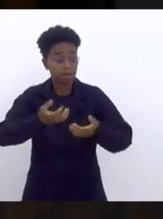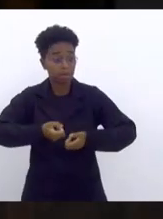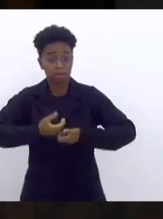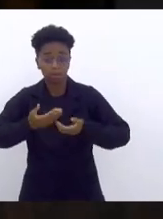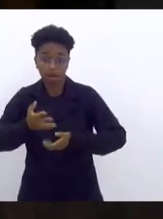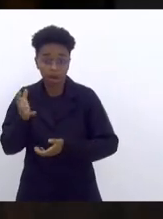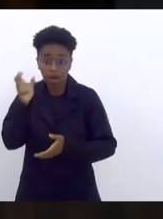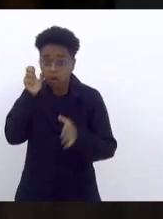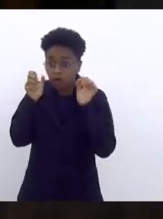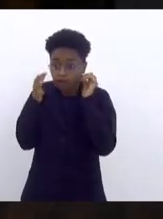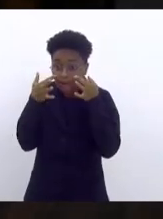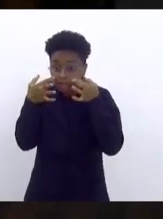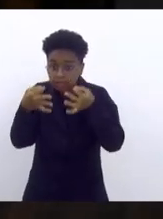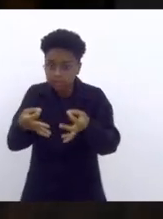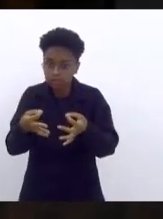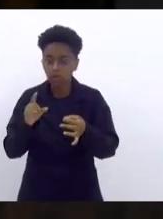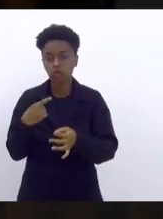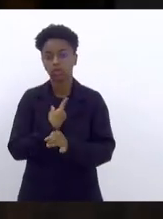Luiz Paulo.